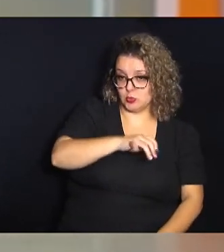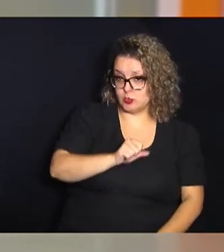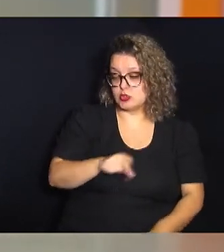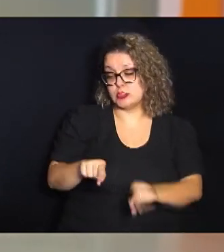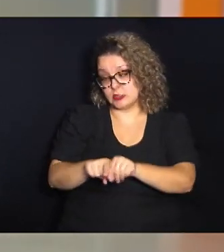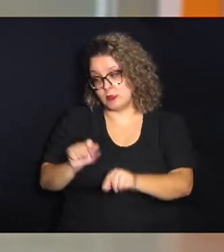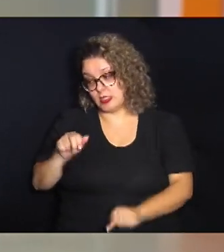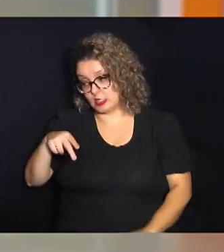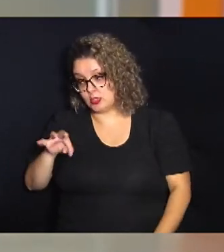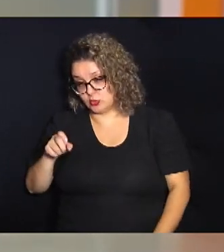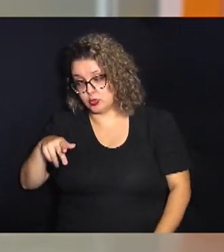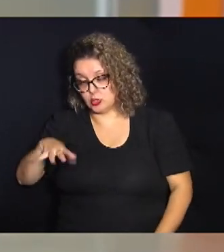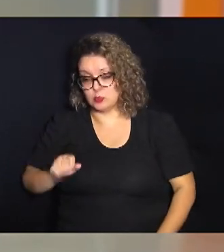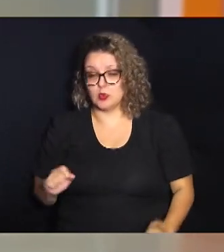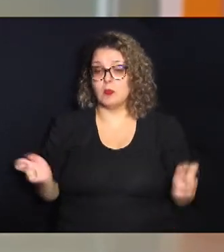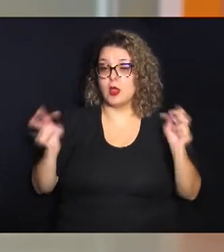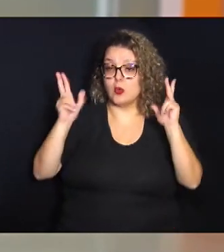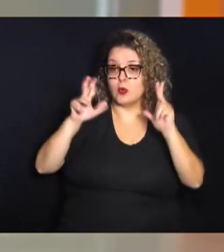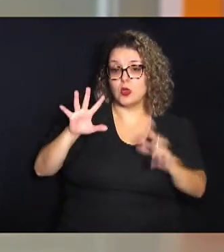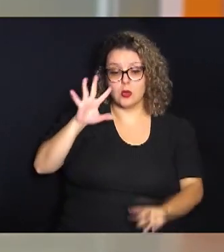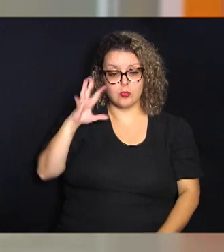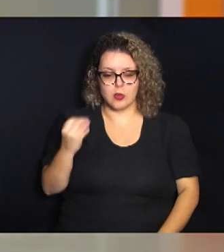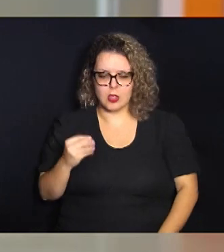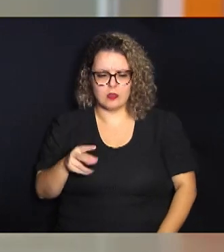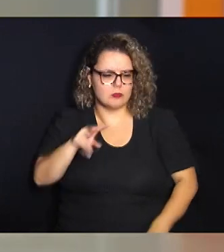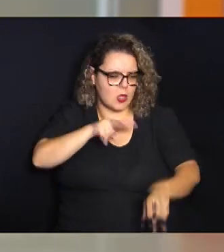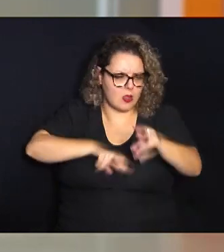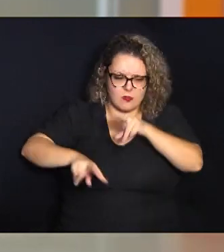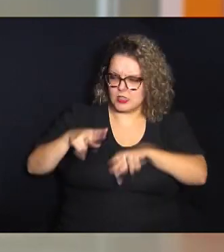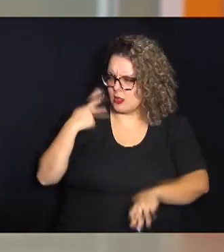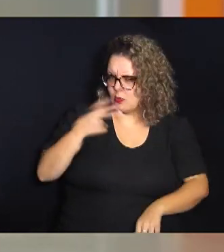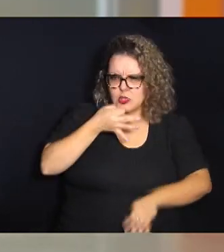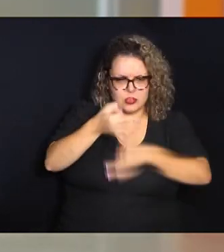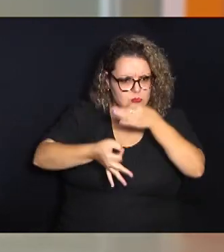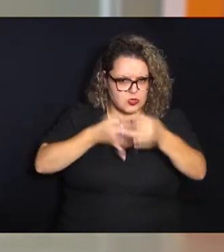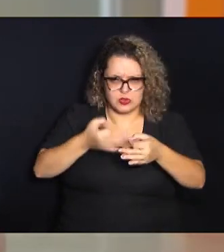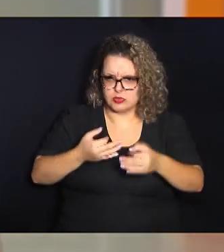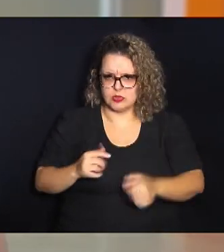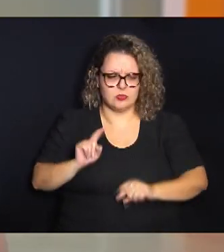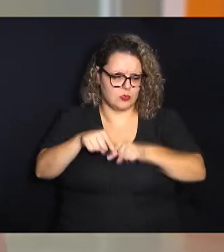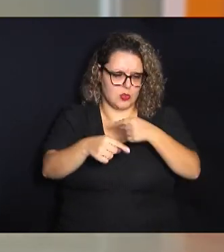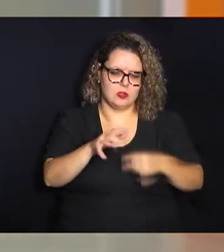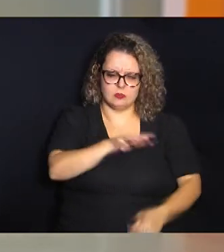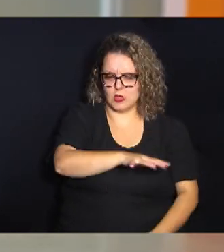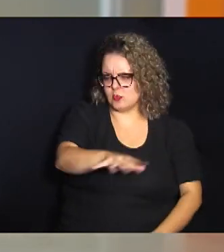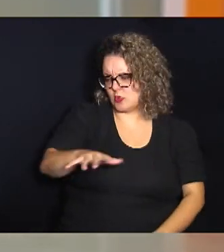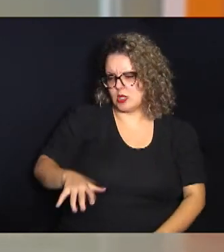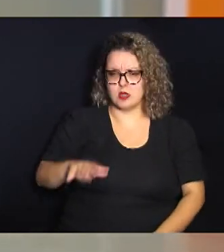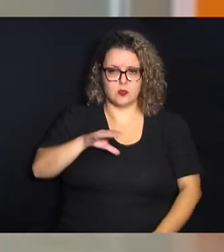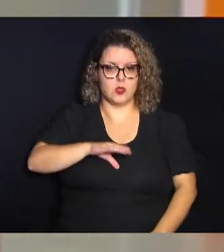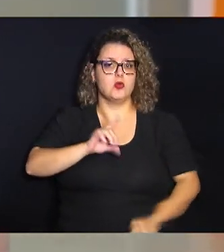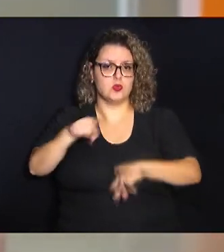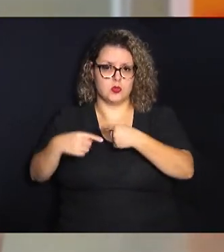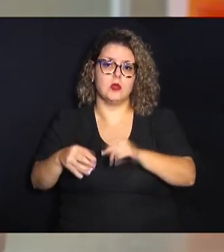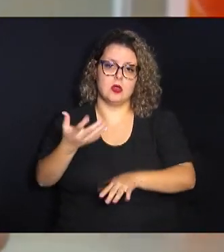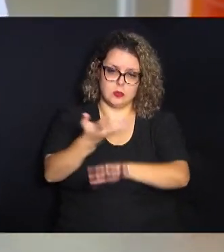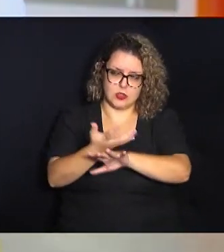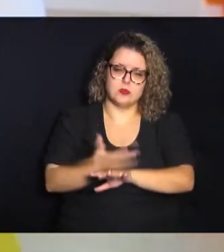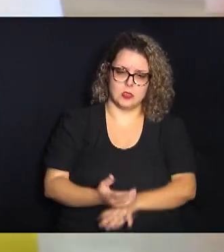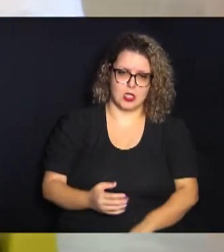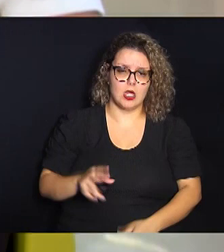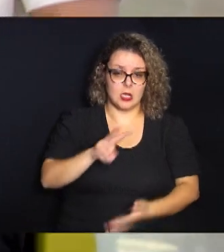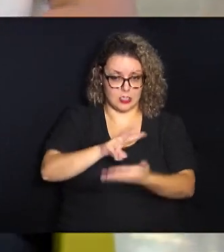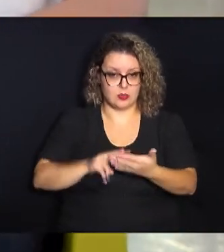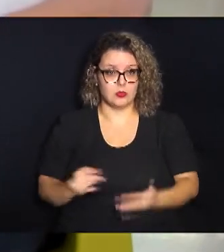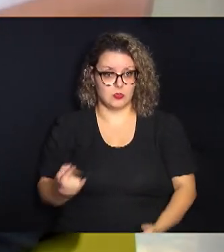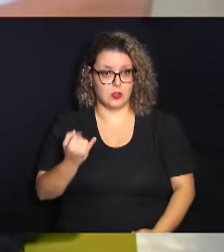despertar o conhecimento a visão crítica em outras instâncias da língua portuguesa e de outras disciplinas a leitura é fundamental olha quando